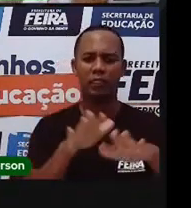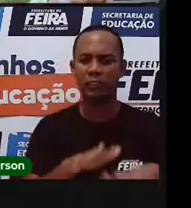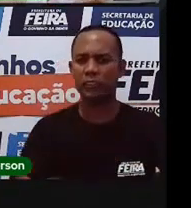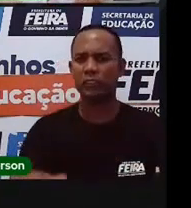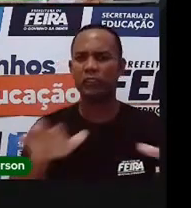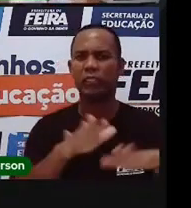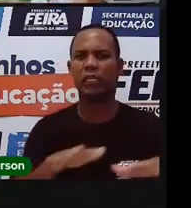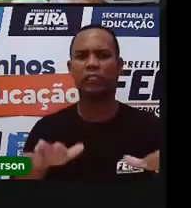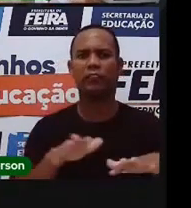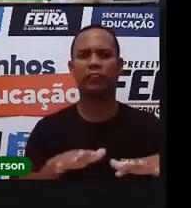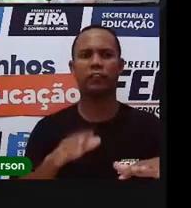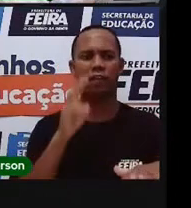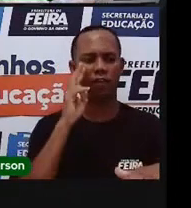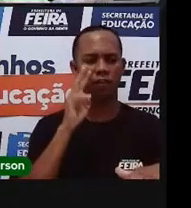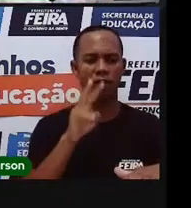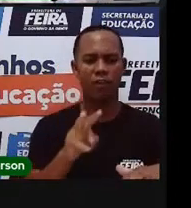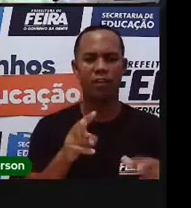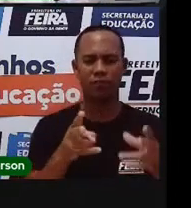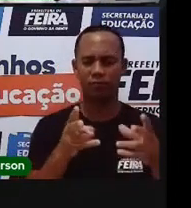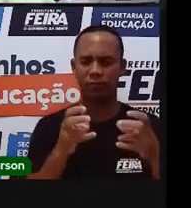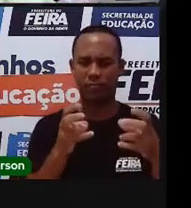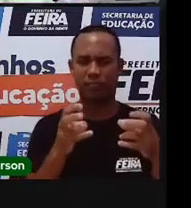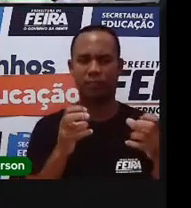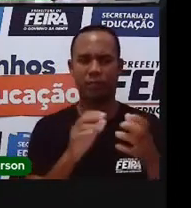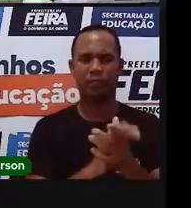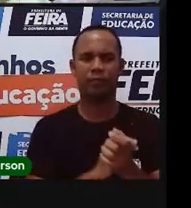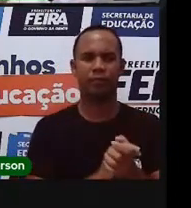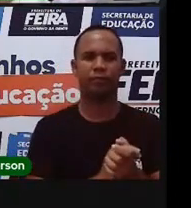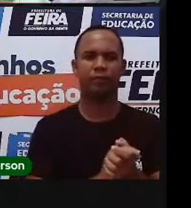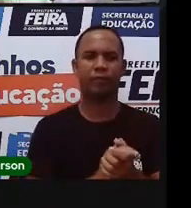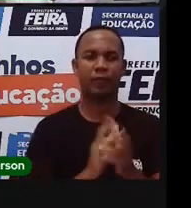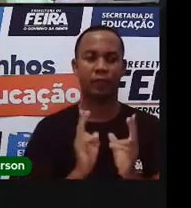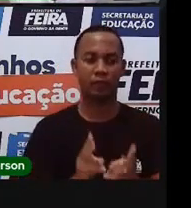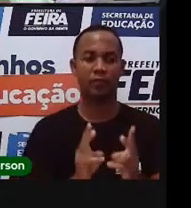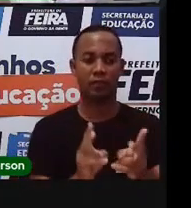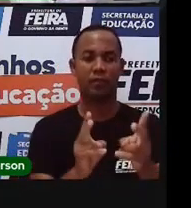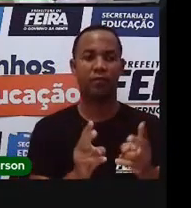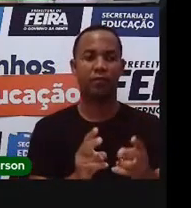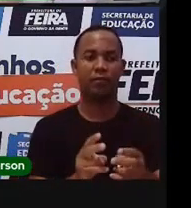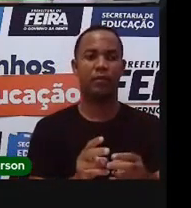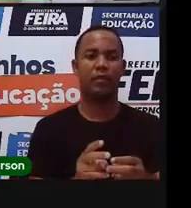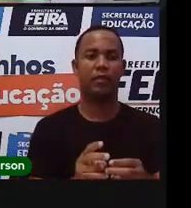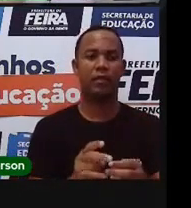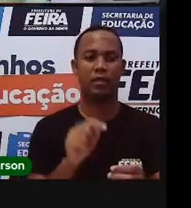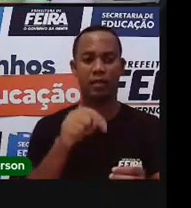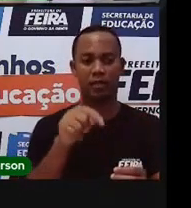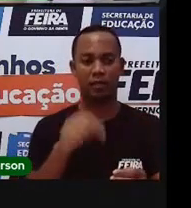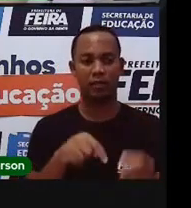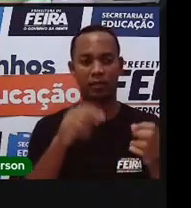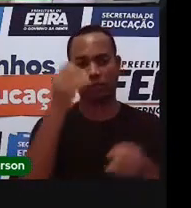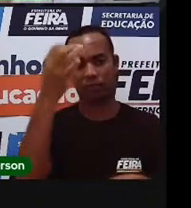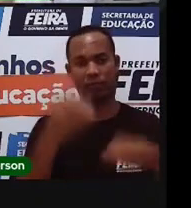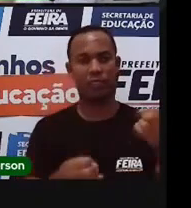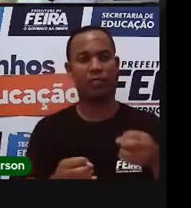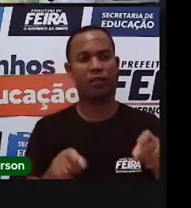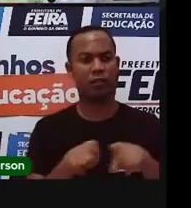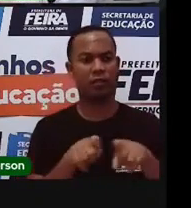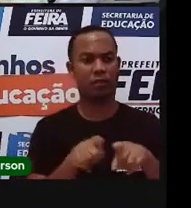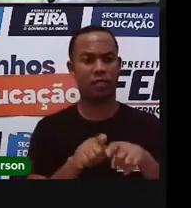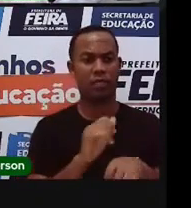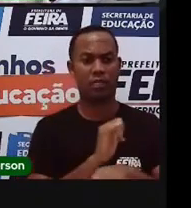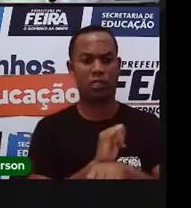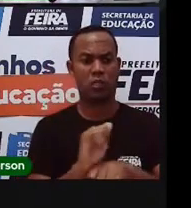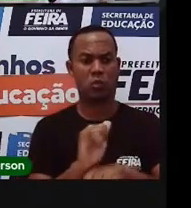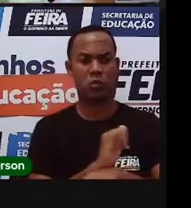Então, quem não viu, observa direitinho aí na TV, tá? Que ele sempre passa. Até aqui, né, no YouTube, tem umas